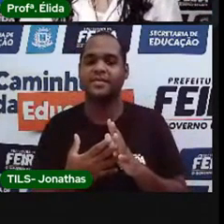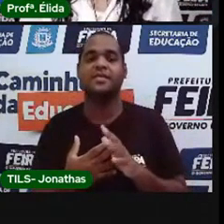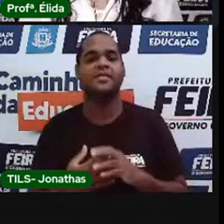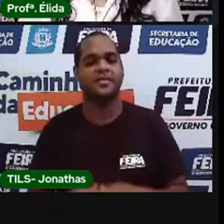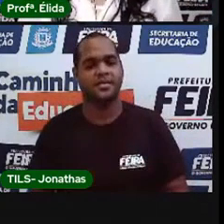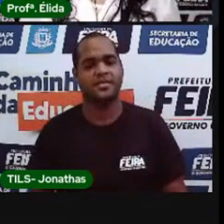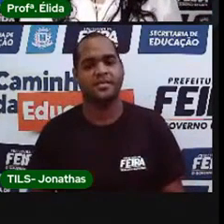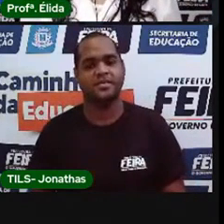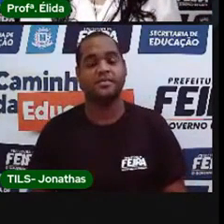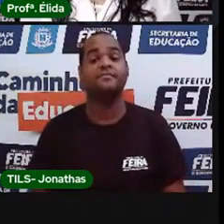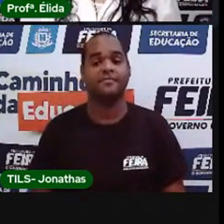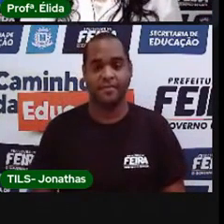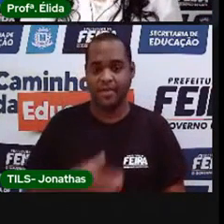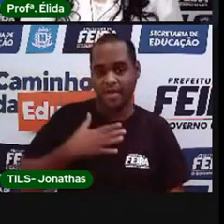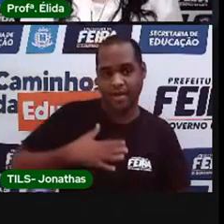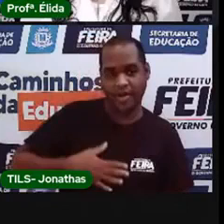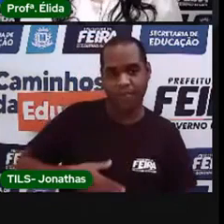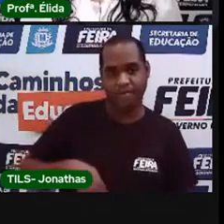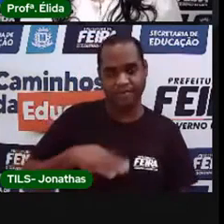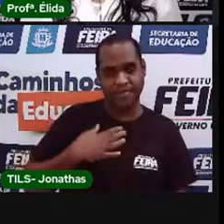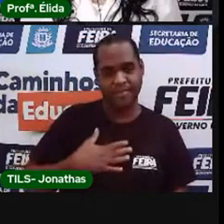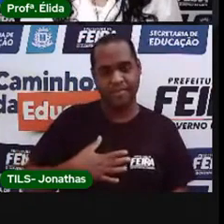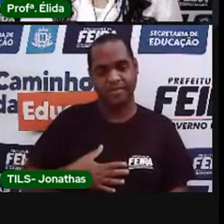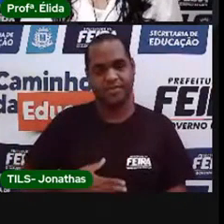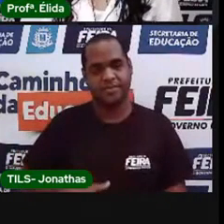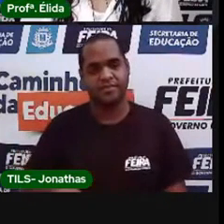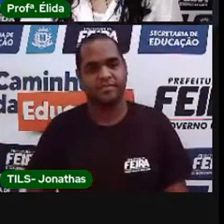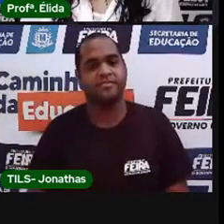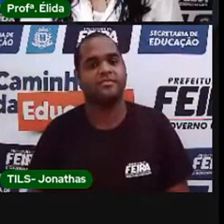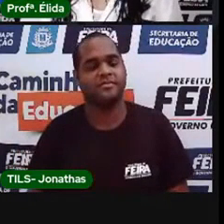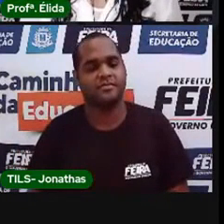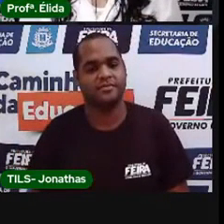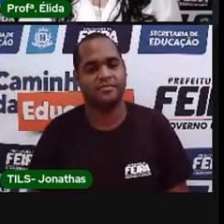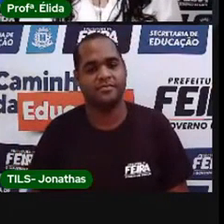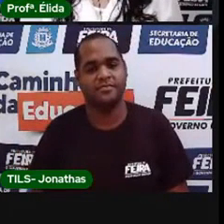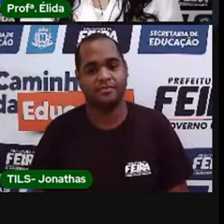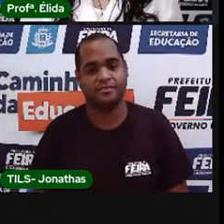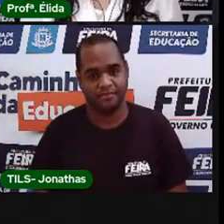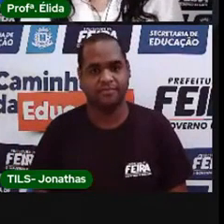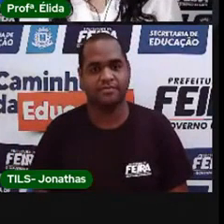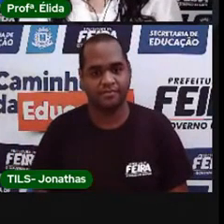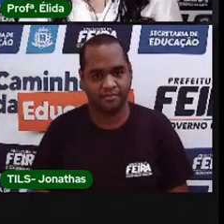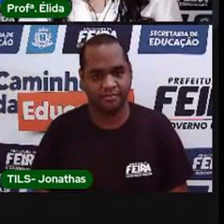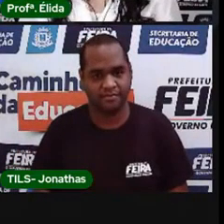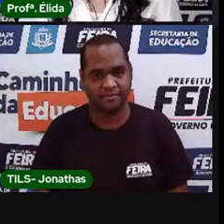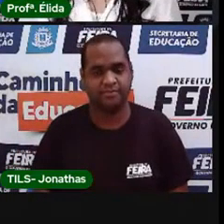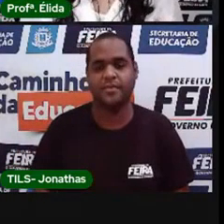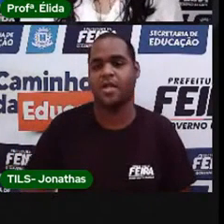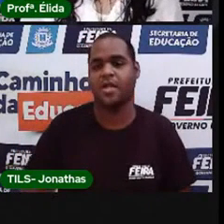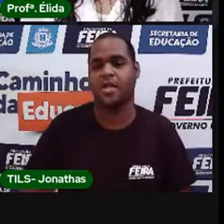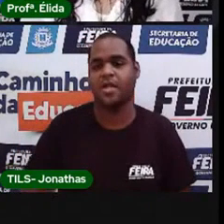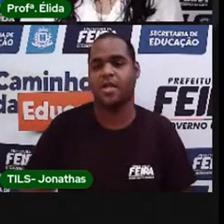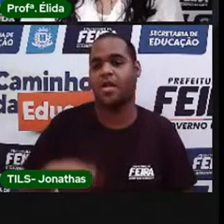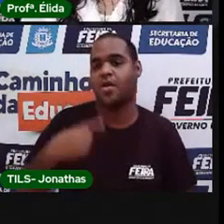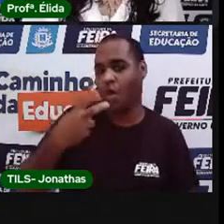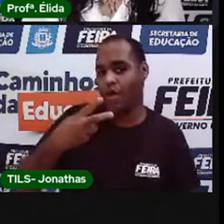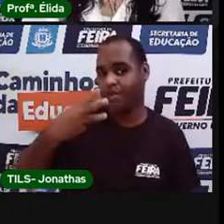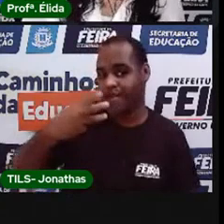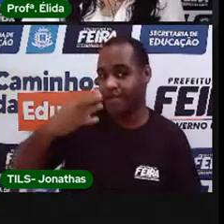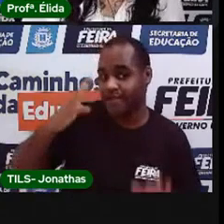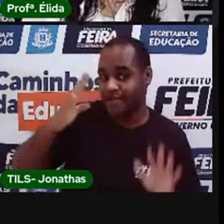lá. Calma. Vamos encontrar essa palavra? Um, dois, três e já.